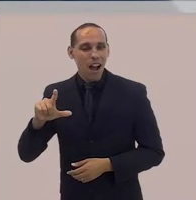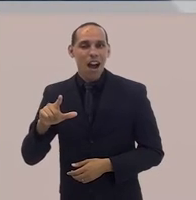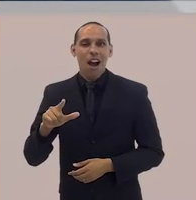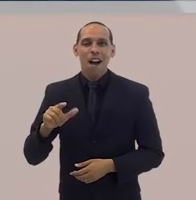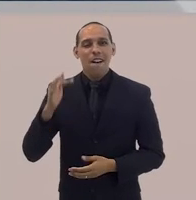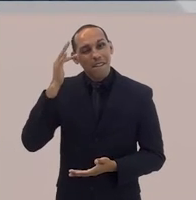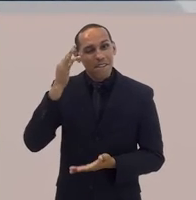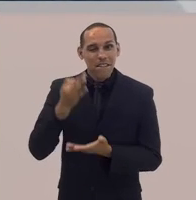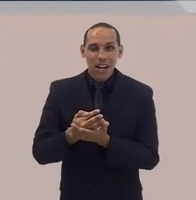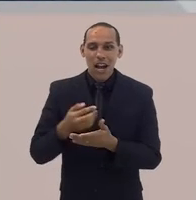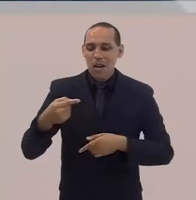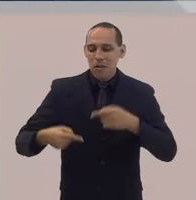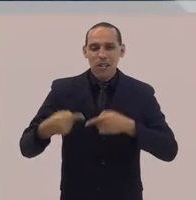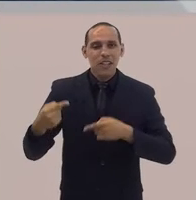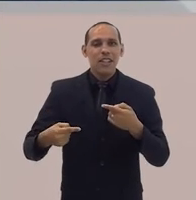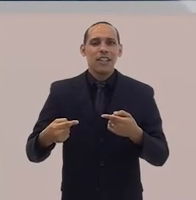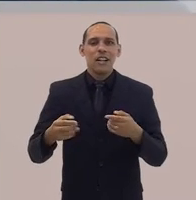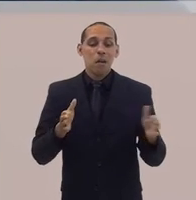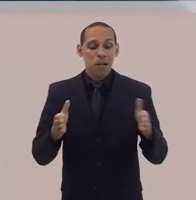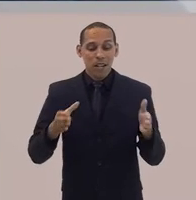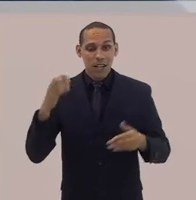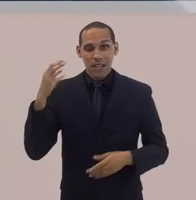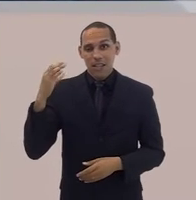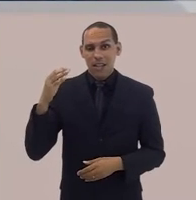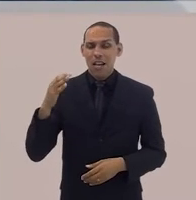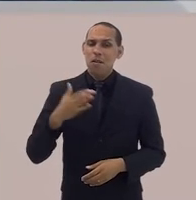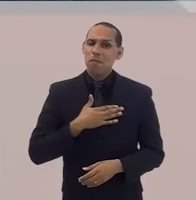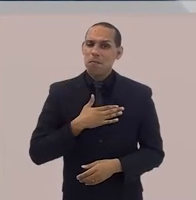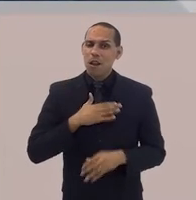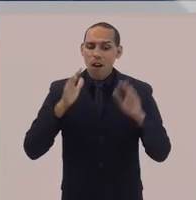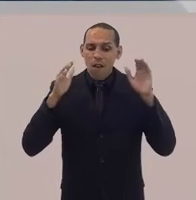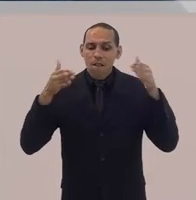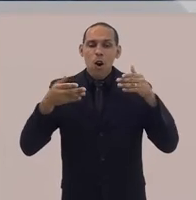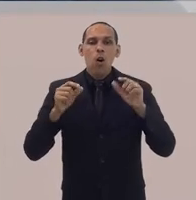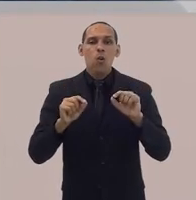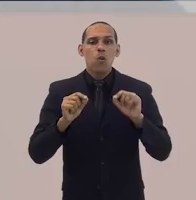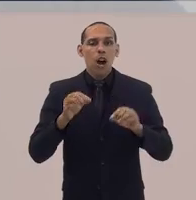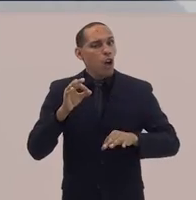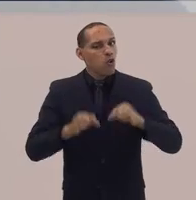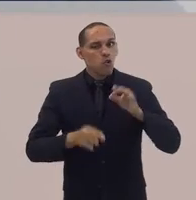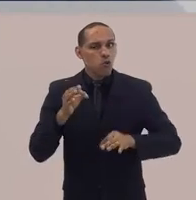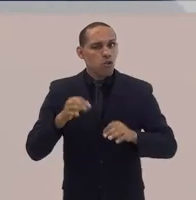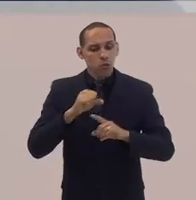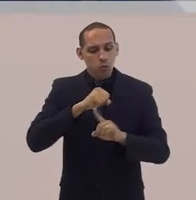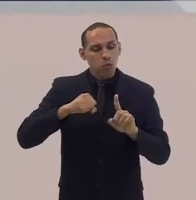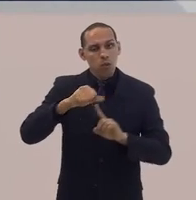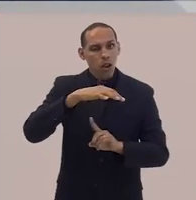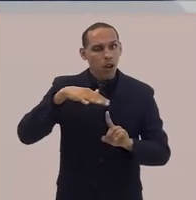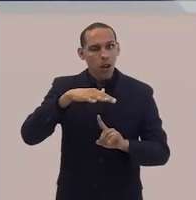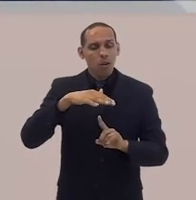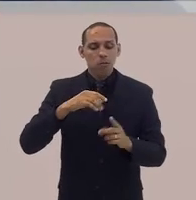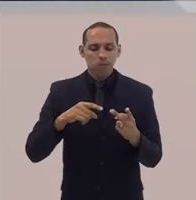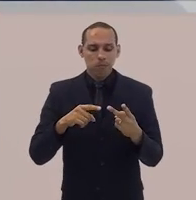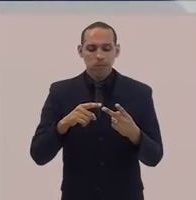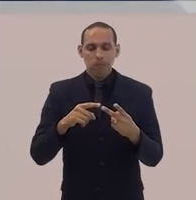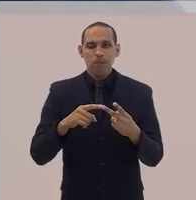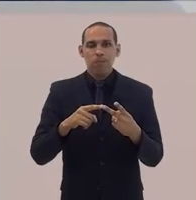tive um mandato pelo PSOL em Niterói, foi um mandato muito voltado para justiça social,